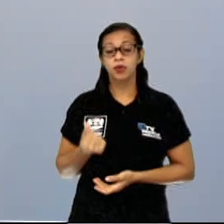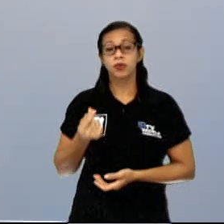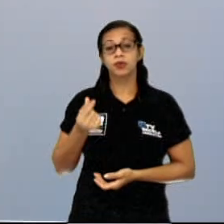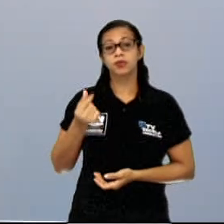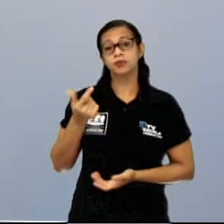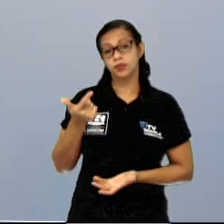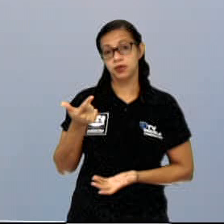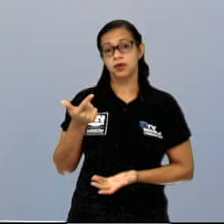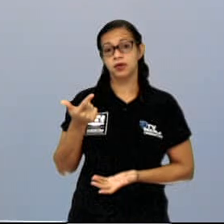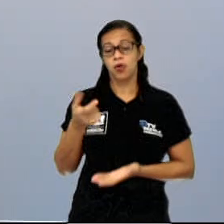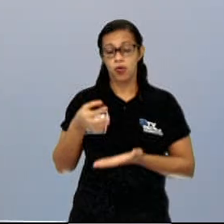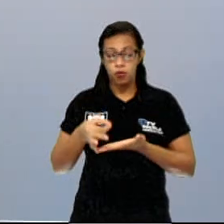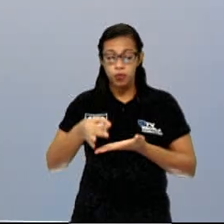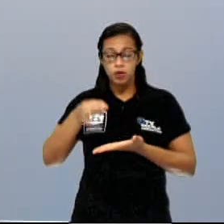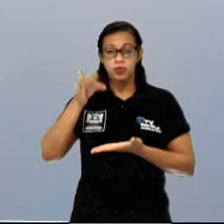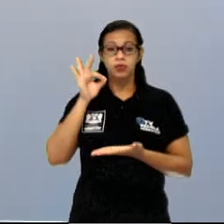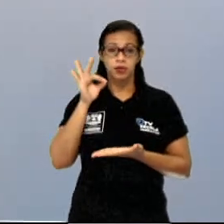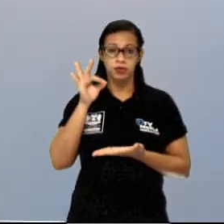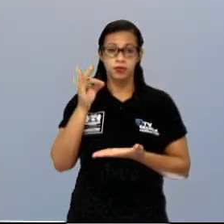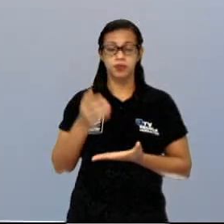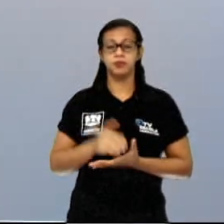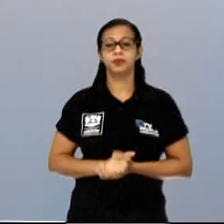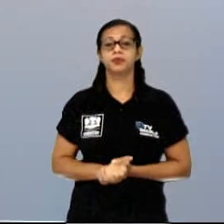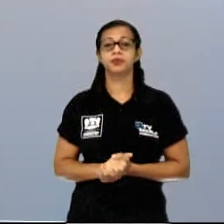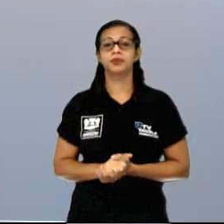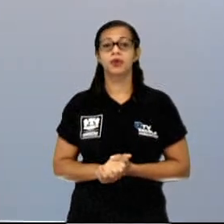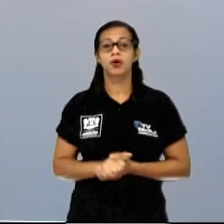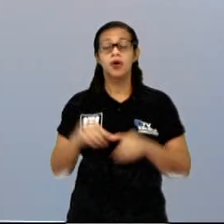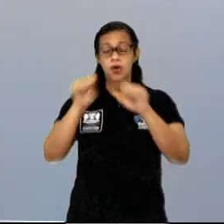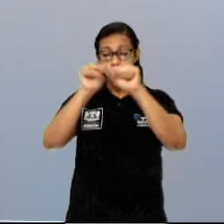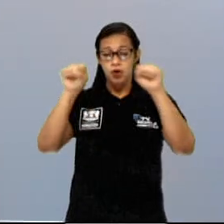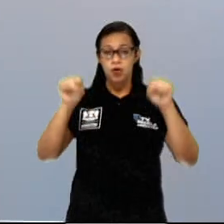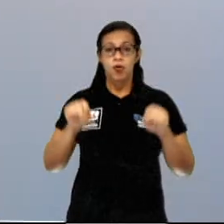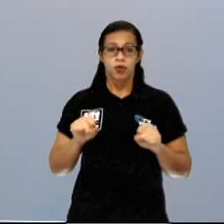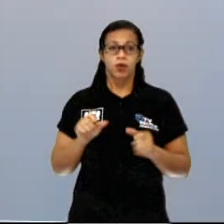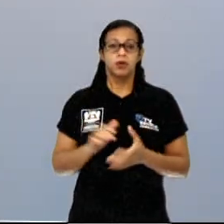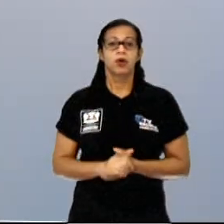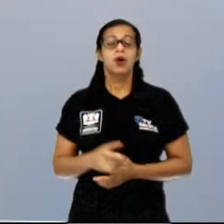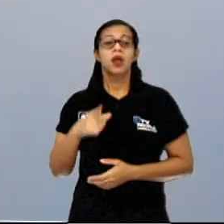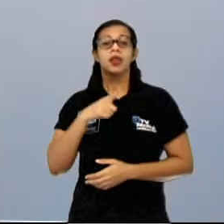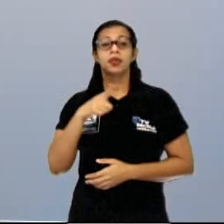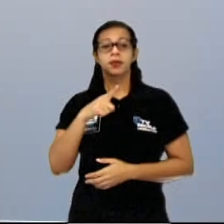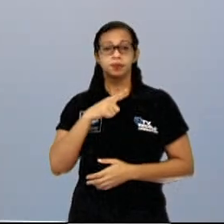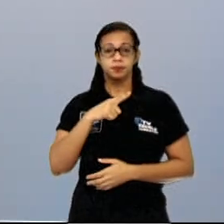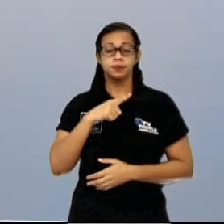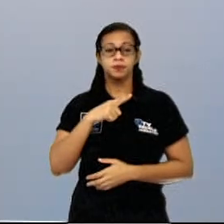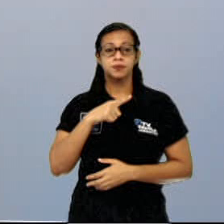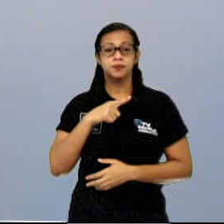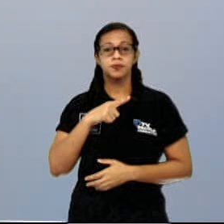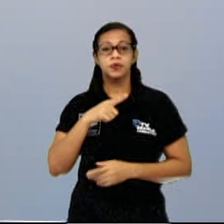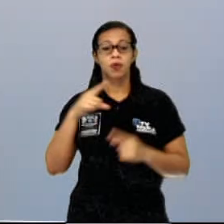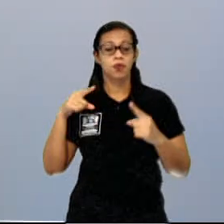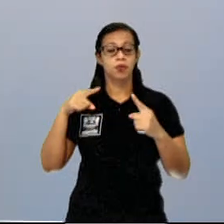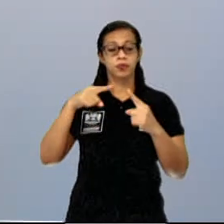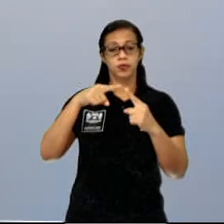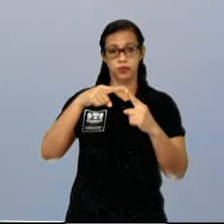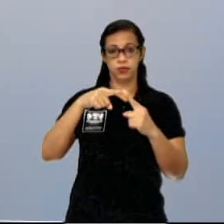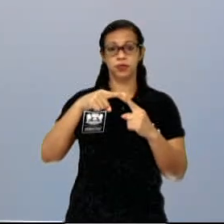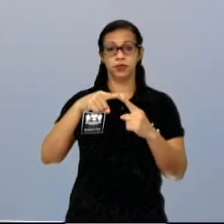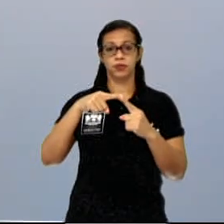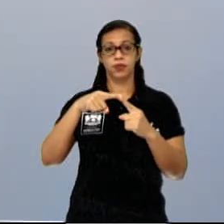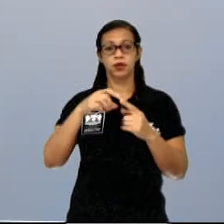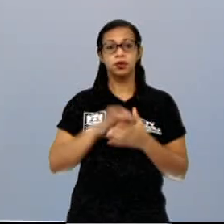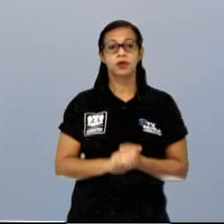cafeeira. Os projetos tinham o objetivo de modernizar os centros urbanos e atrair os visitantes.